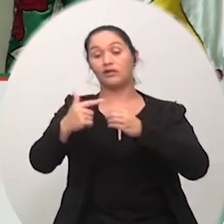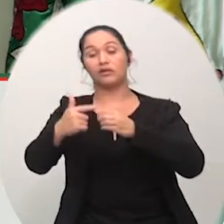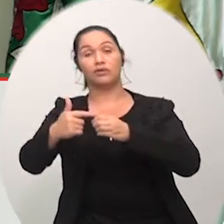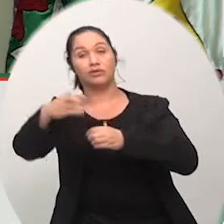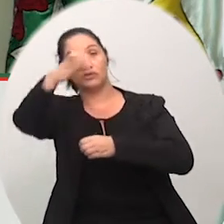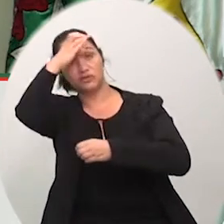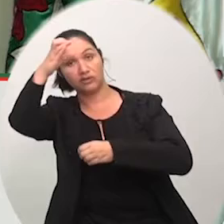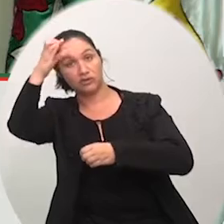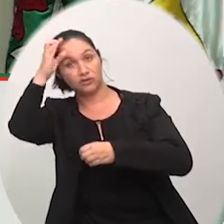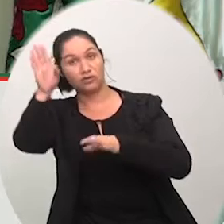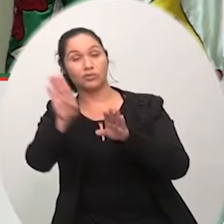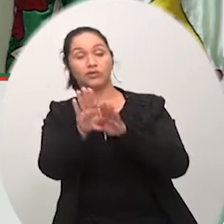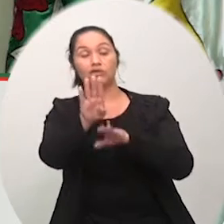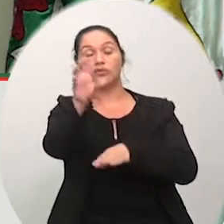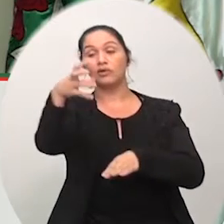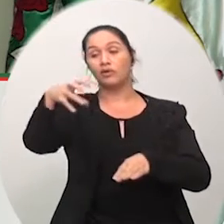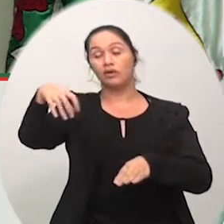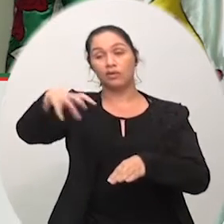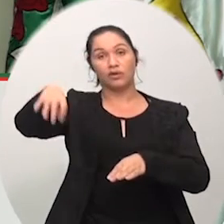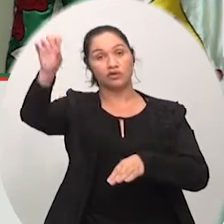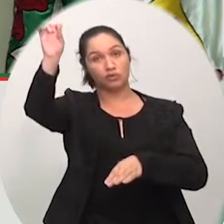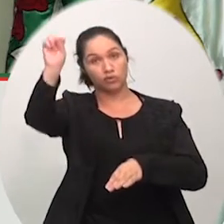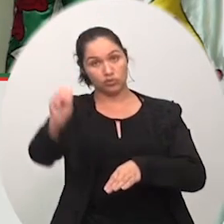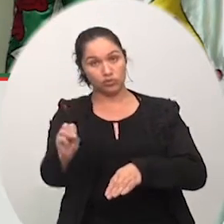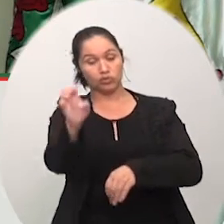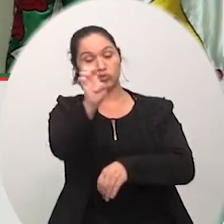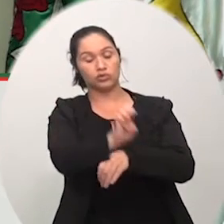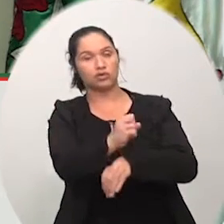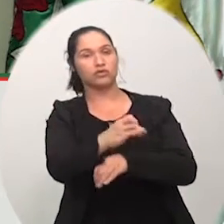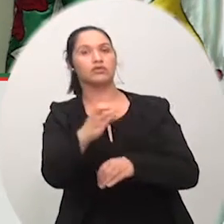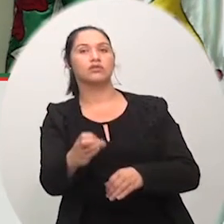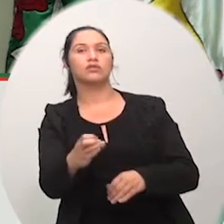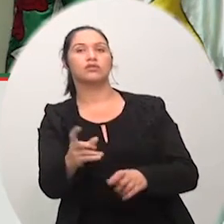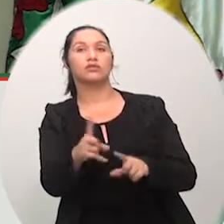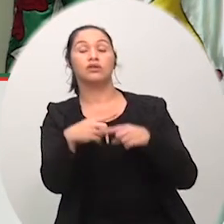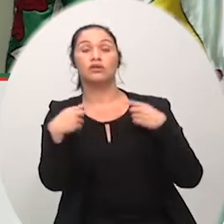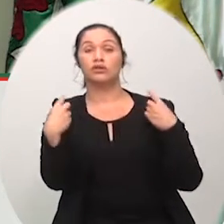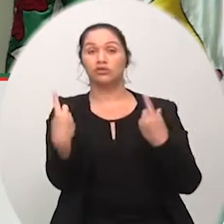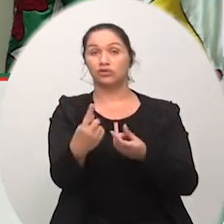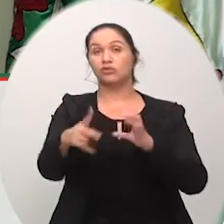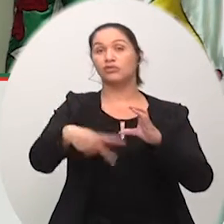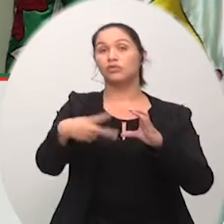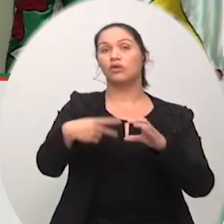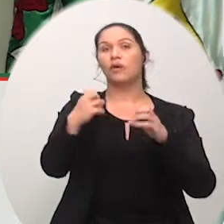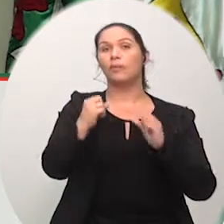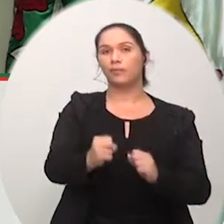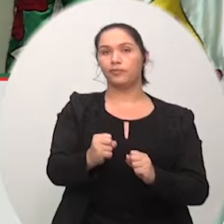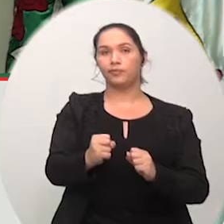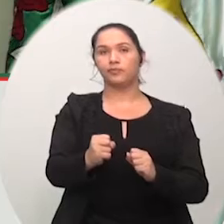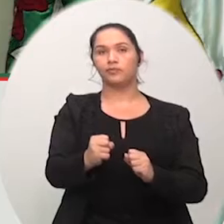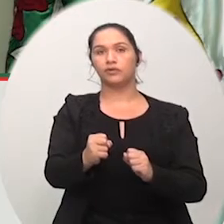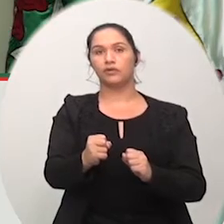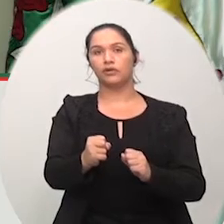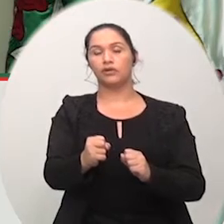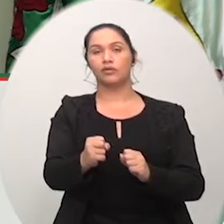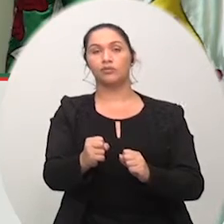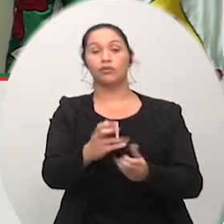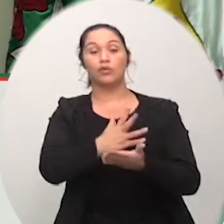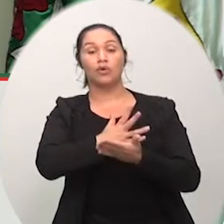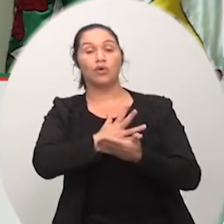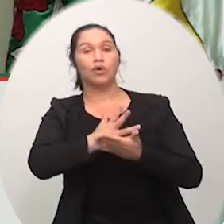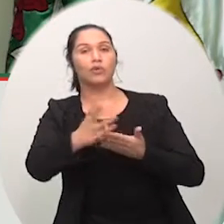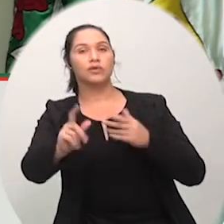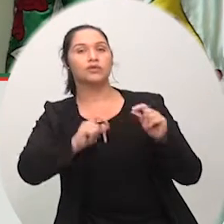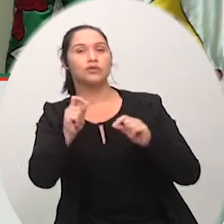Santa Catarina esta casa pode ser a protagonista de um grande movimento para barrar